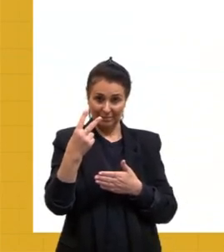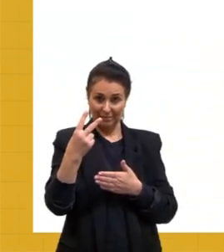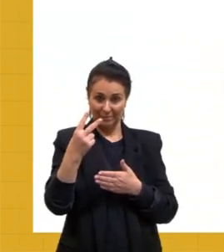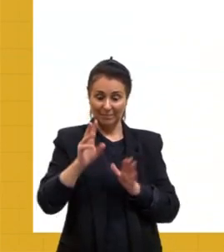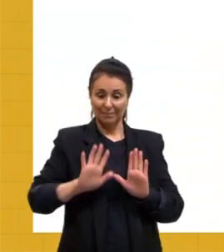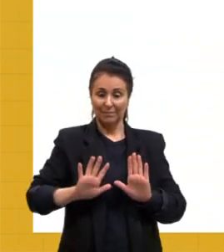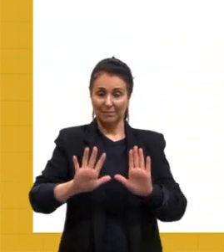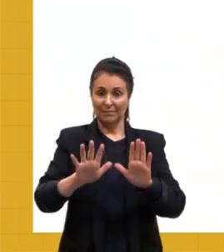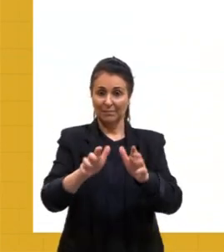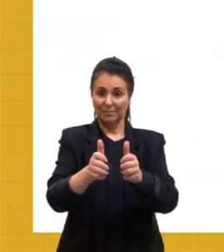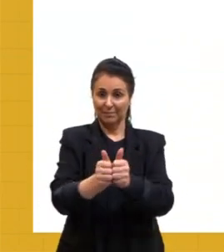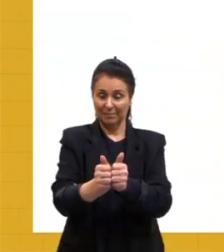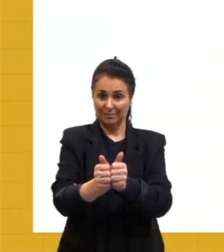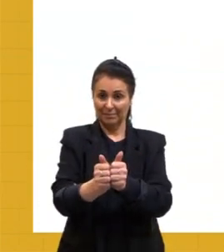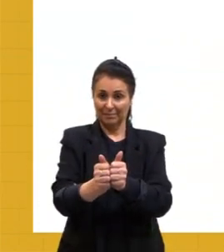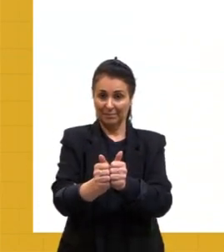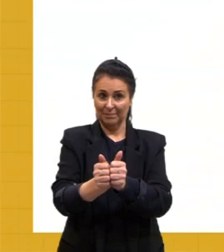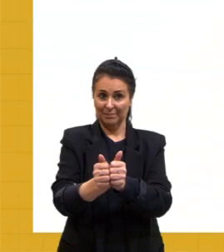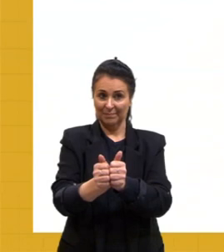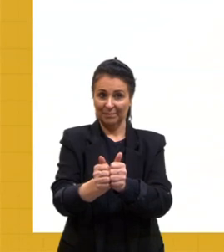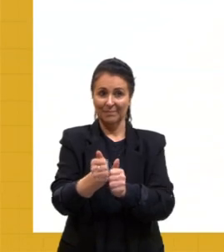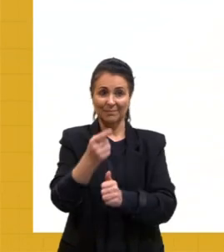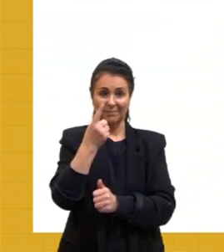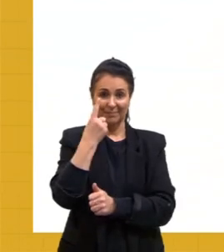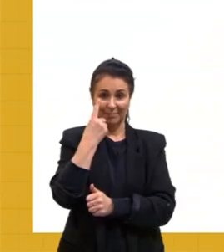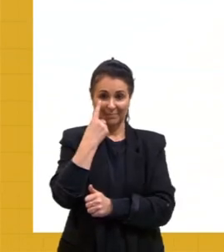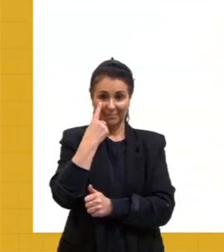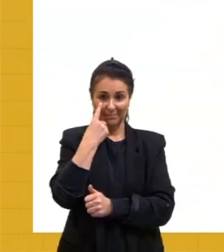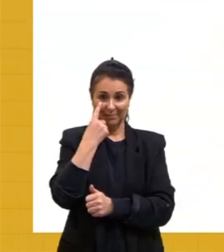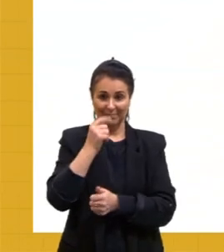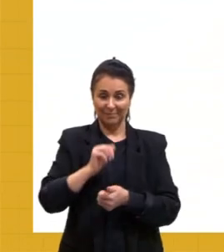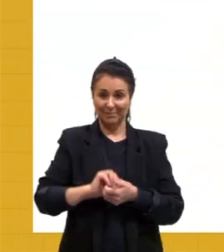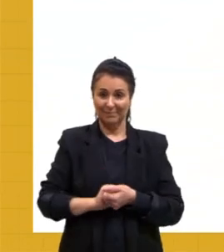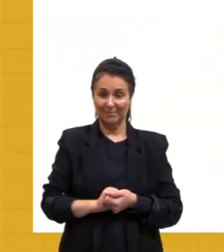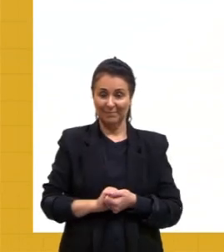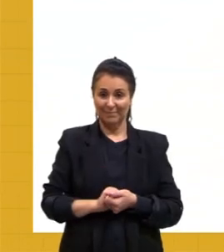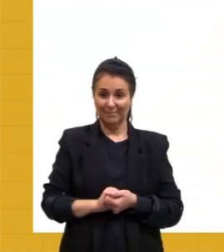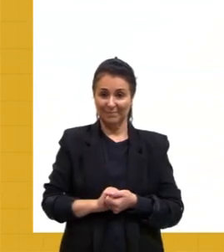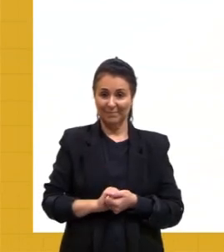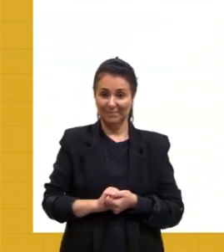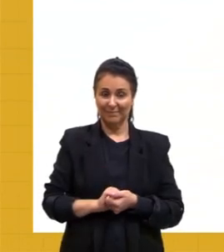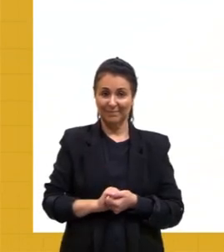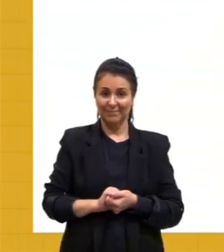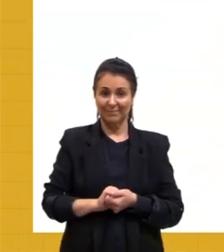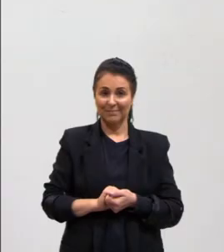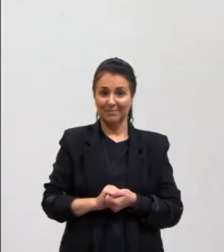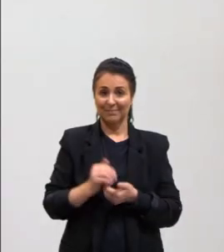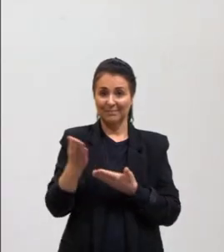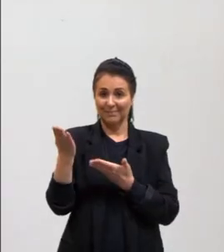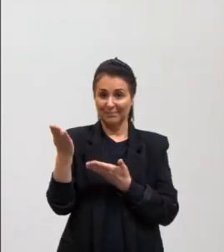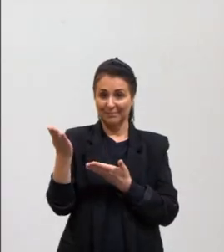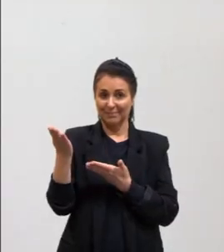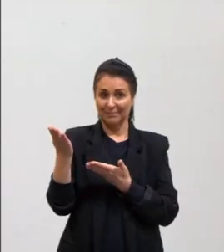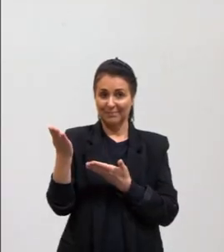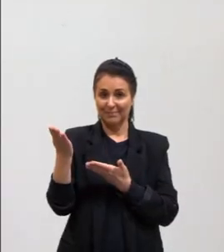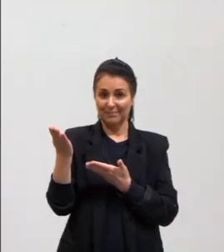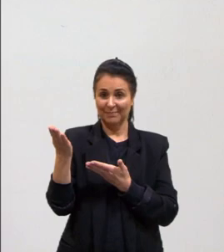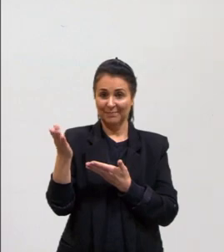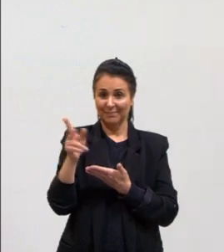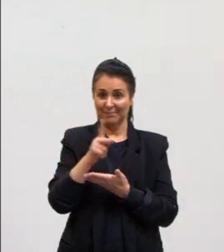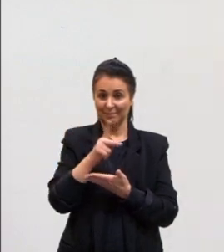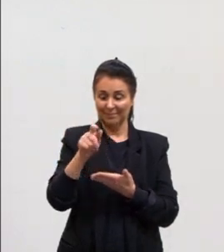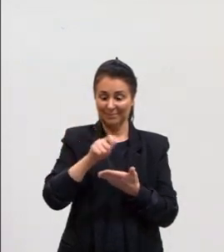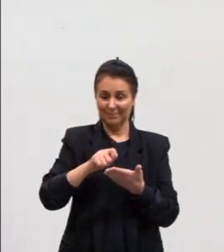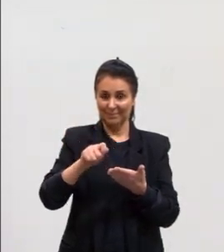Essa aqui é um pouquinho maior também. Então, eu vou escrever todo para vocês entenderem melhor.